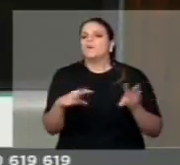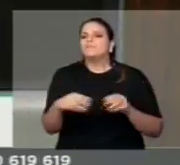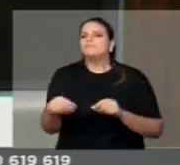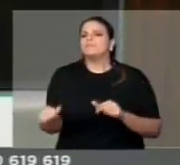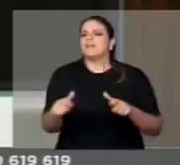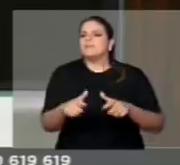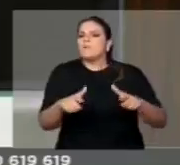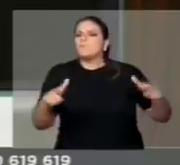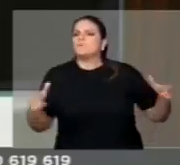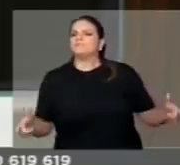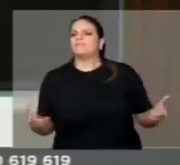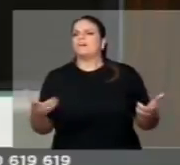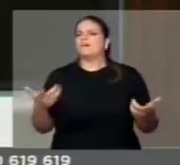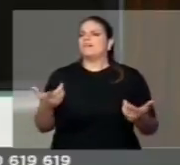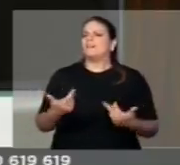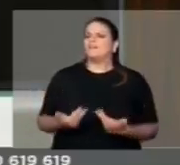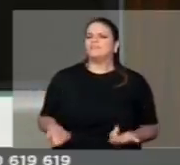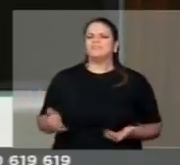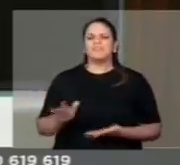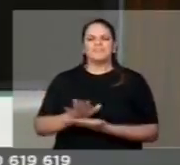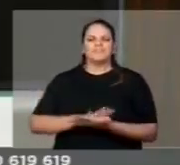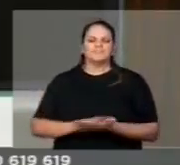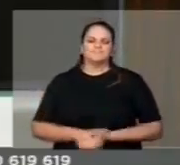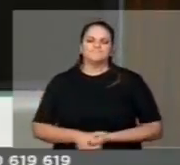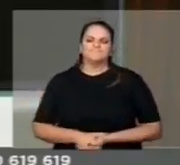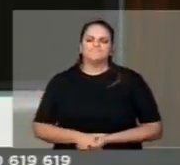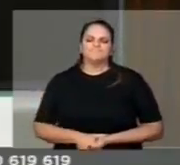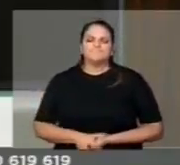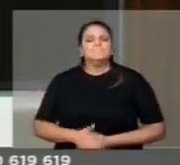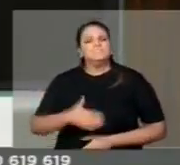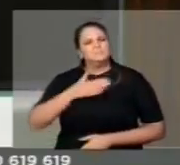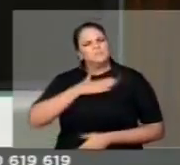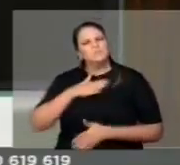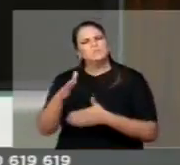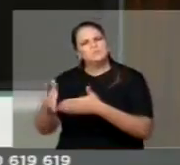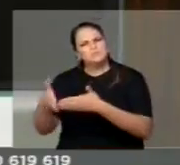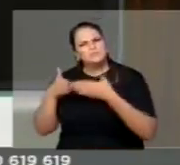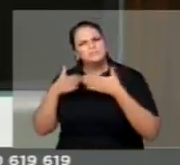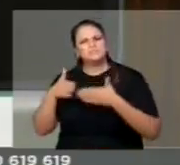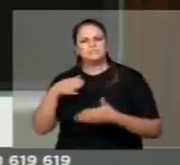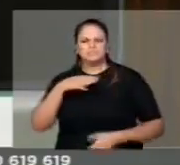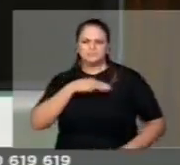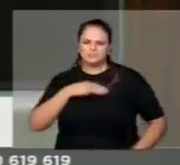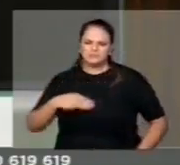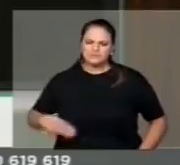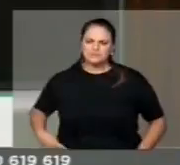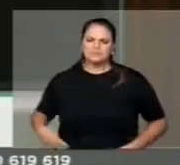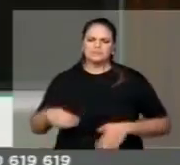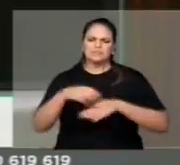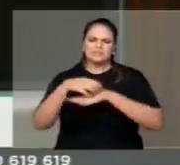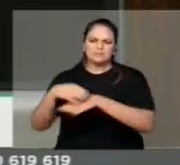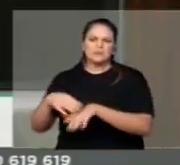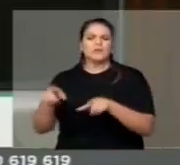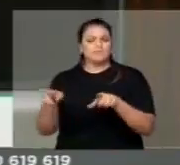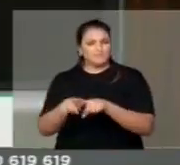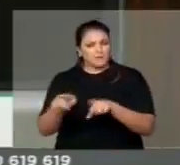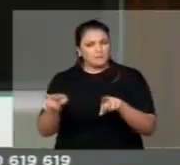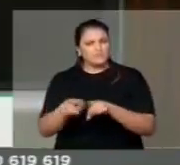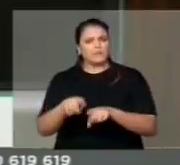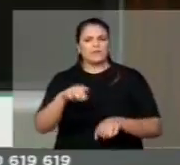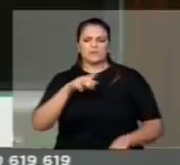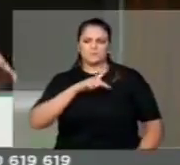que eu faço um apelo, senhor presidente, ao ministro dos Transportes, ao próprio presidente Michel Temer, para que reveja